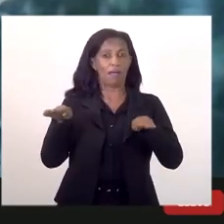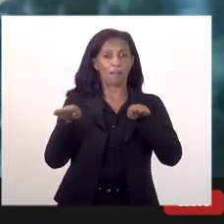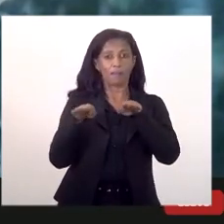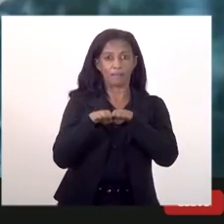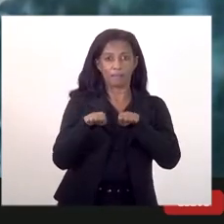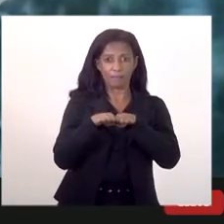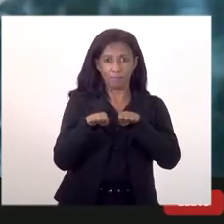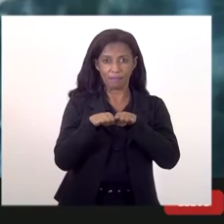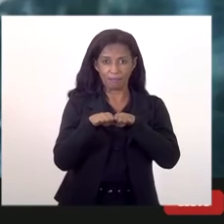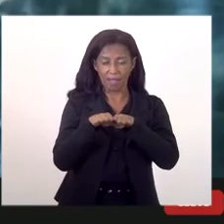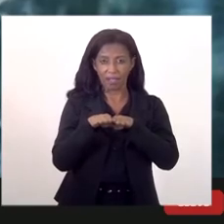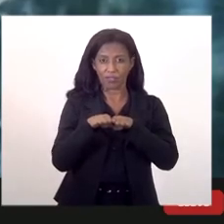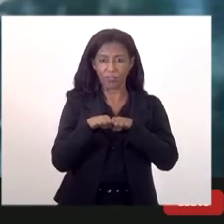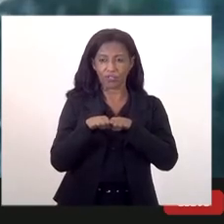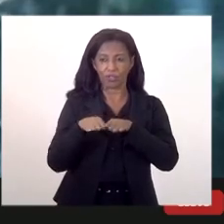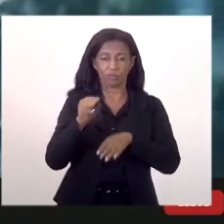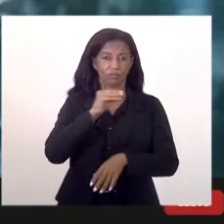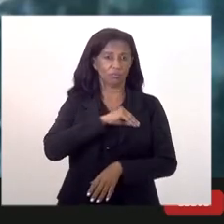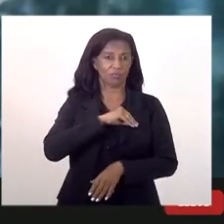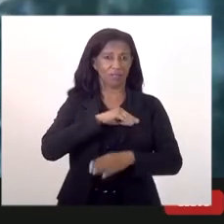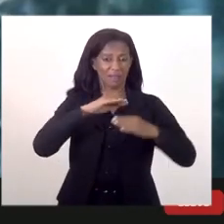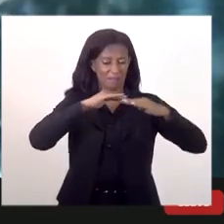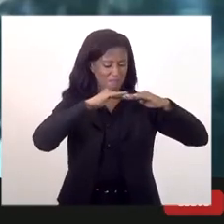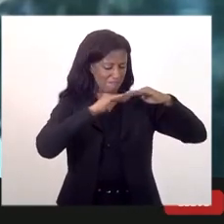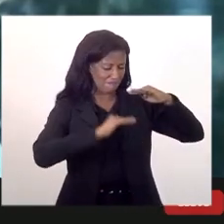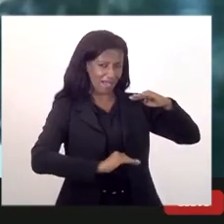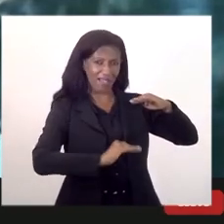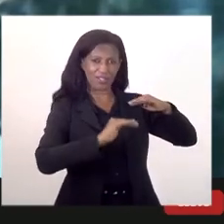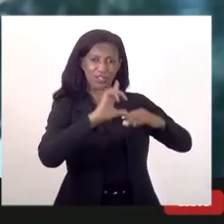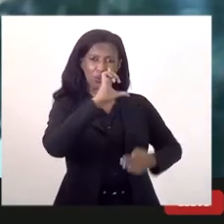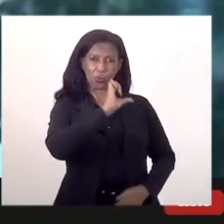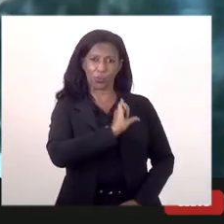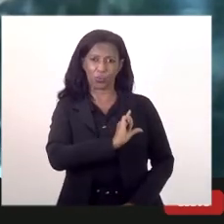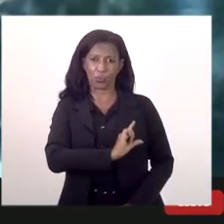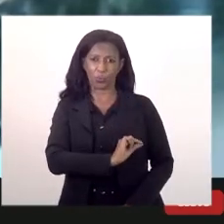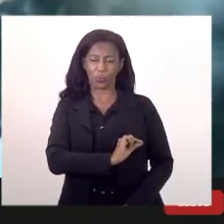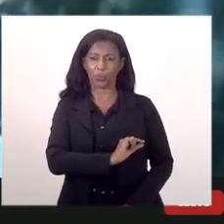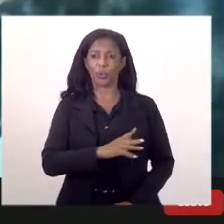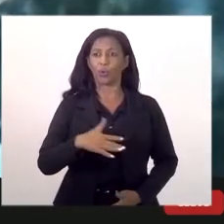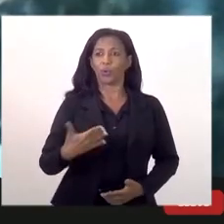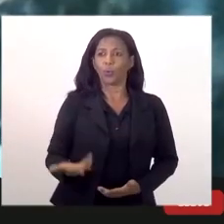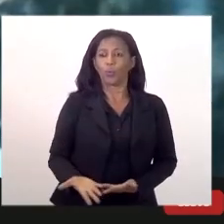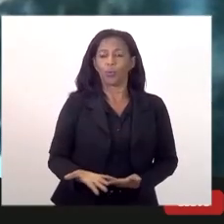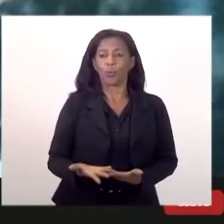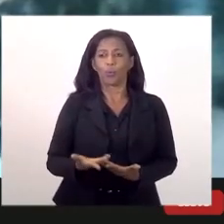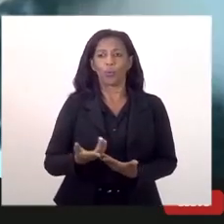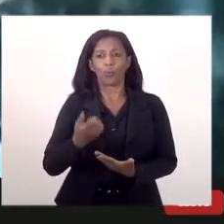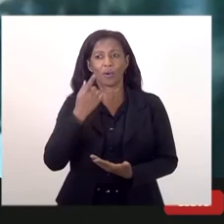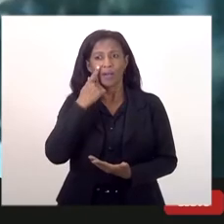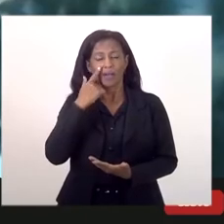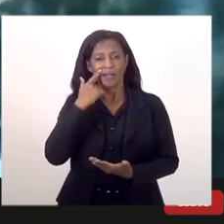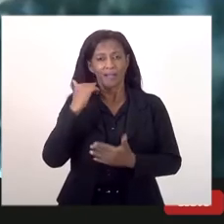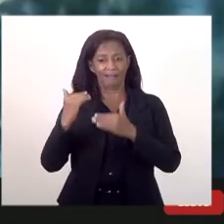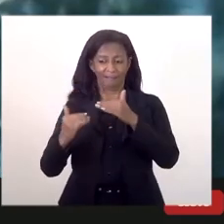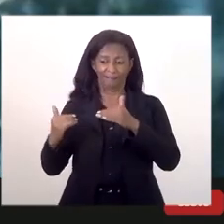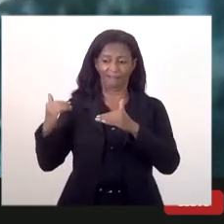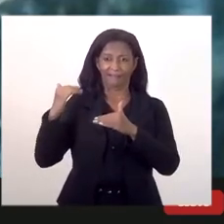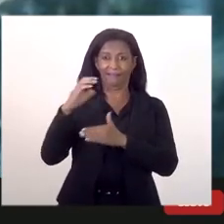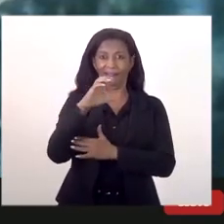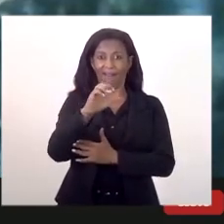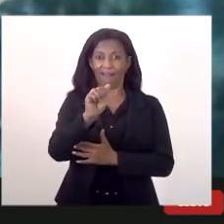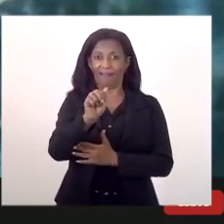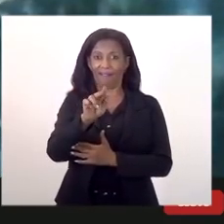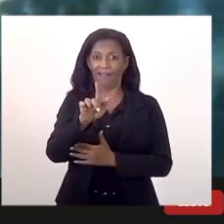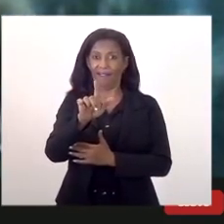público a média do salário é muito baixa é que quando a gente se refere só refere aos altos cargos e a determinadas